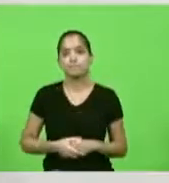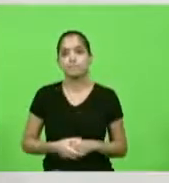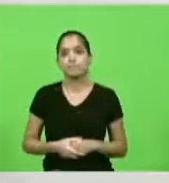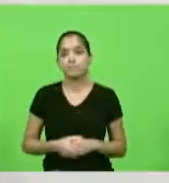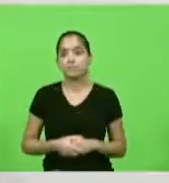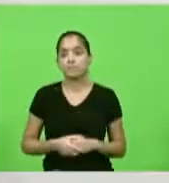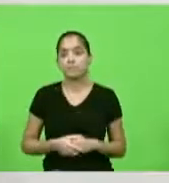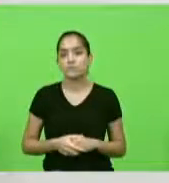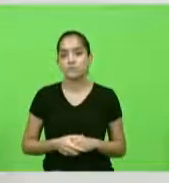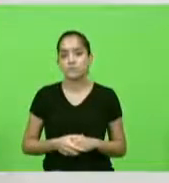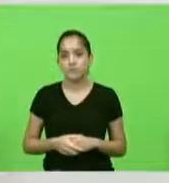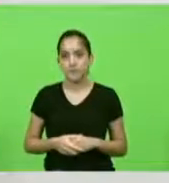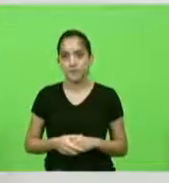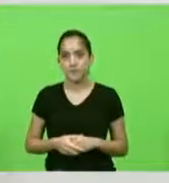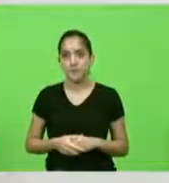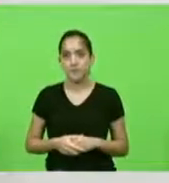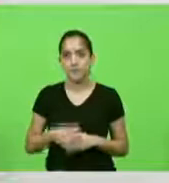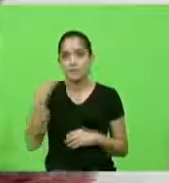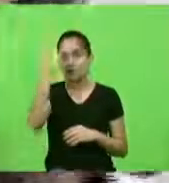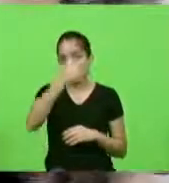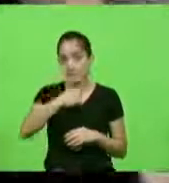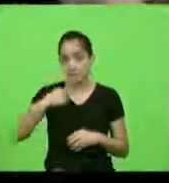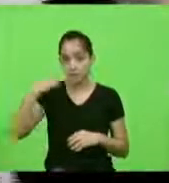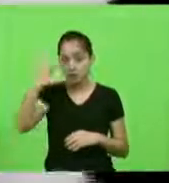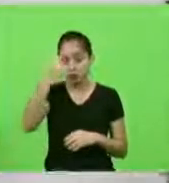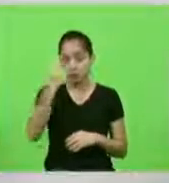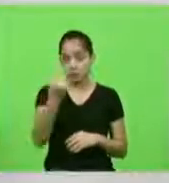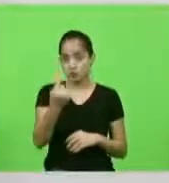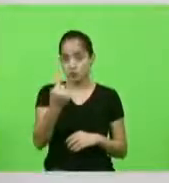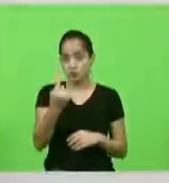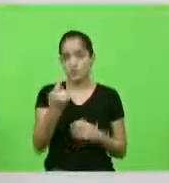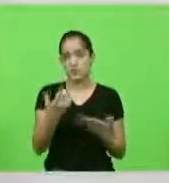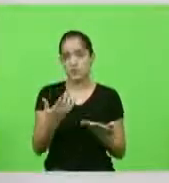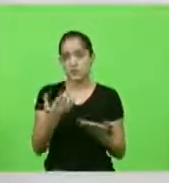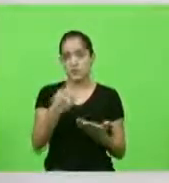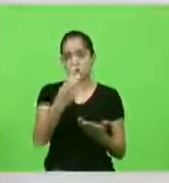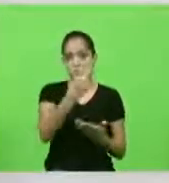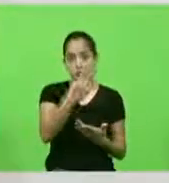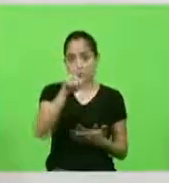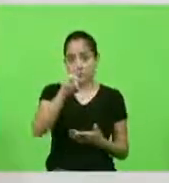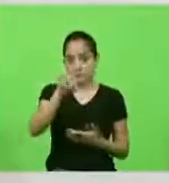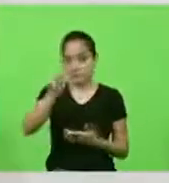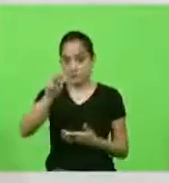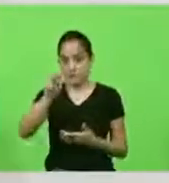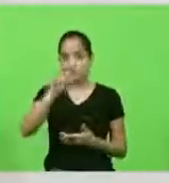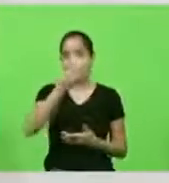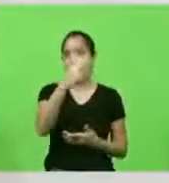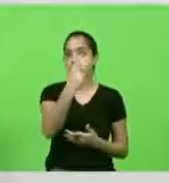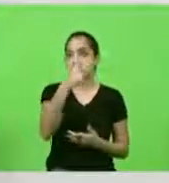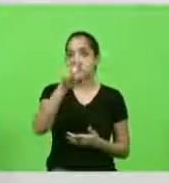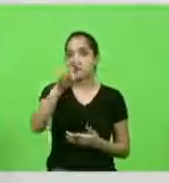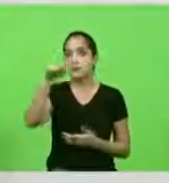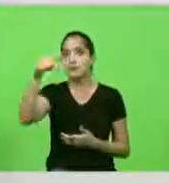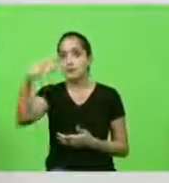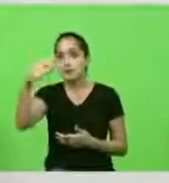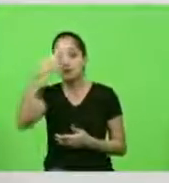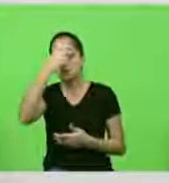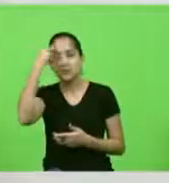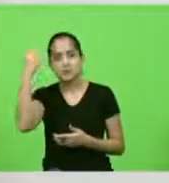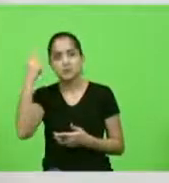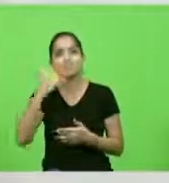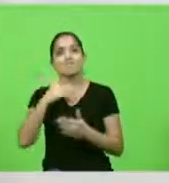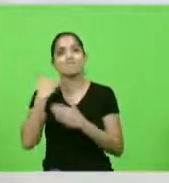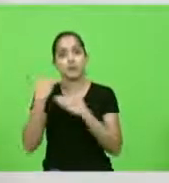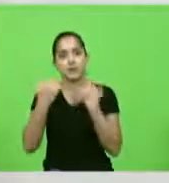apenas 24 horas 257 catarinenses nos deixaram.